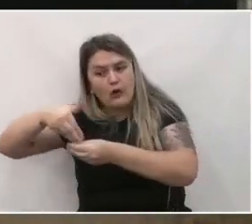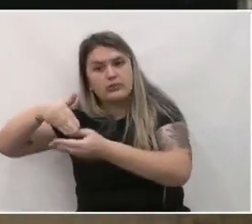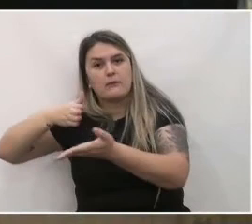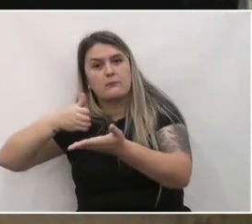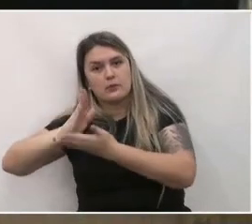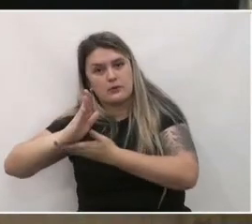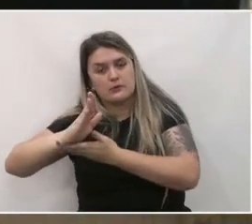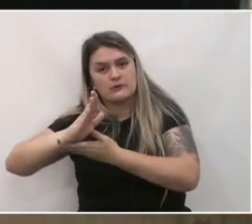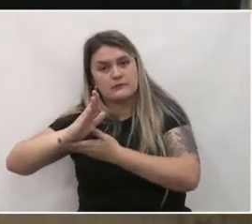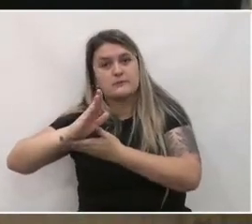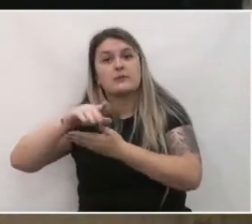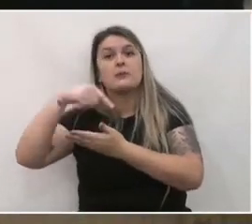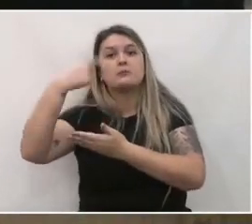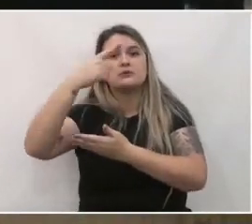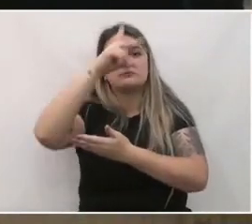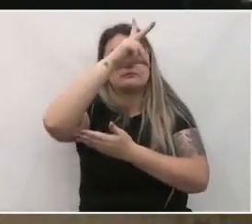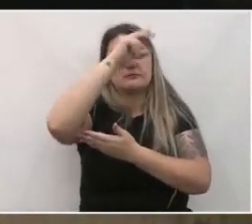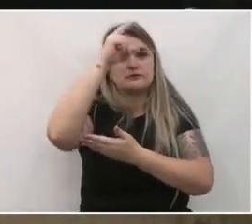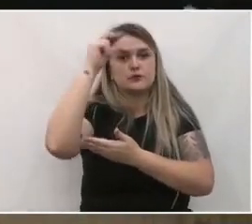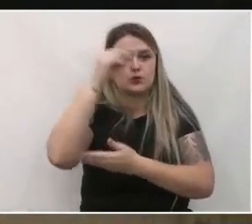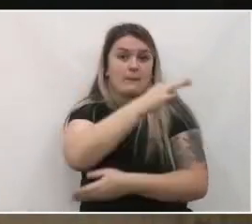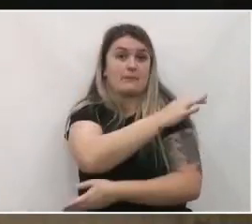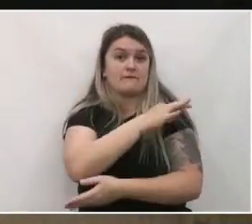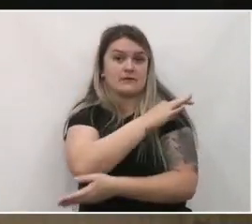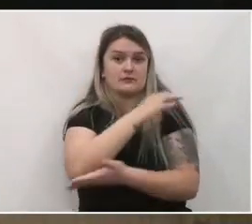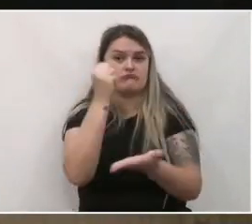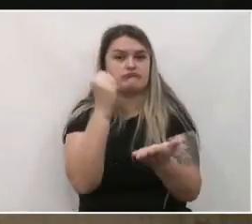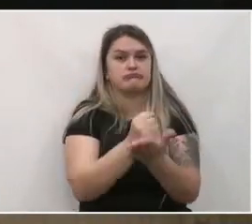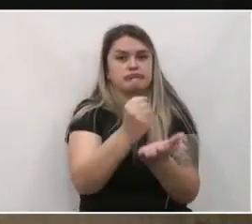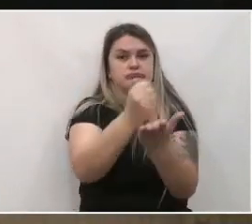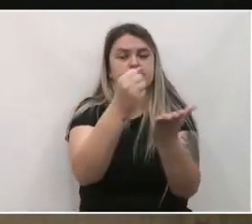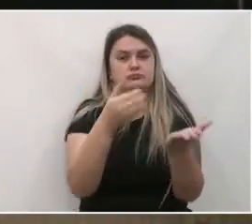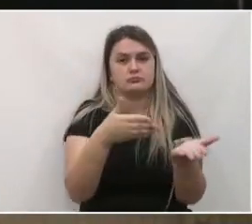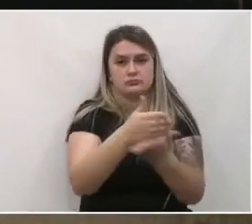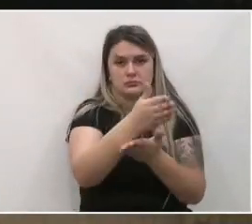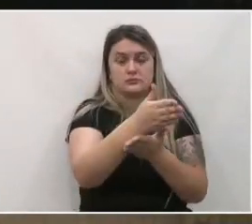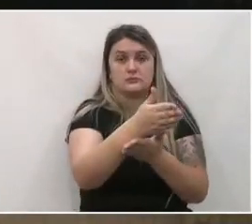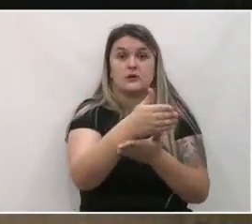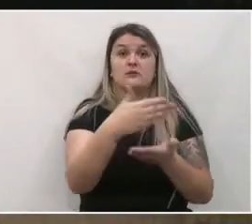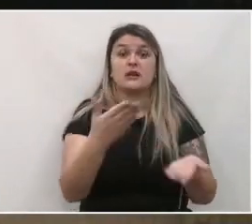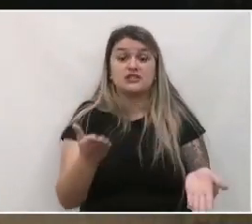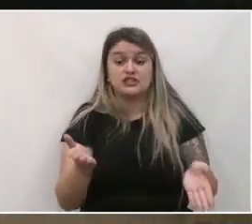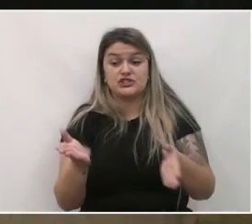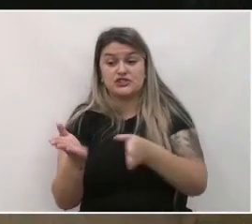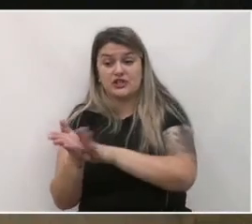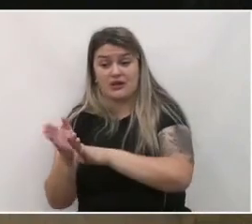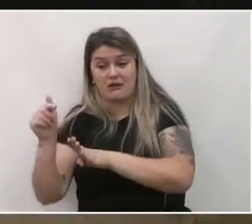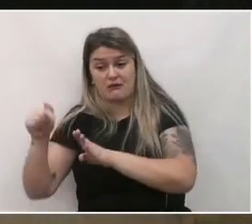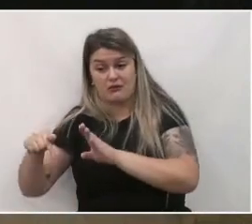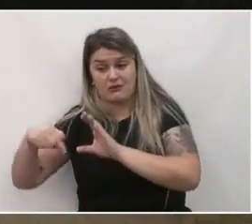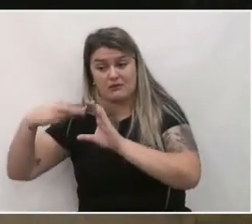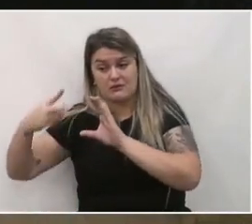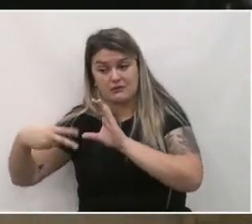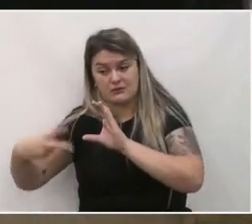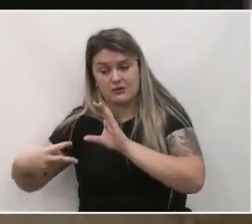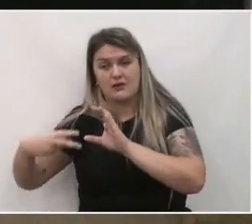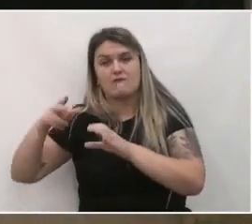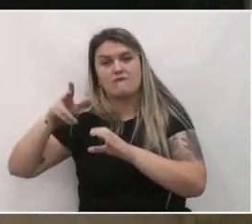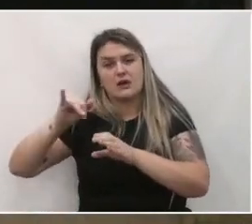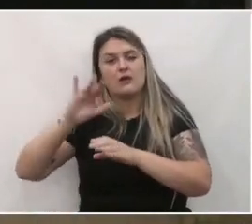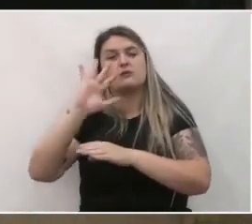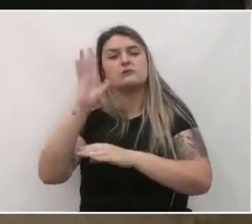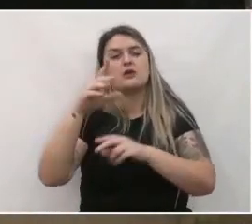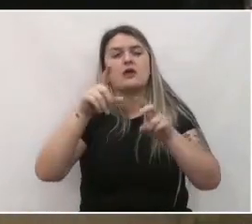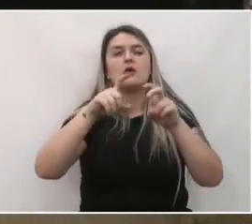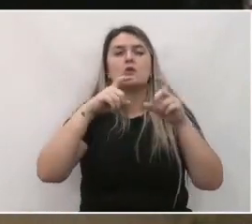sancionado pelo prefeito para que ele chegue à Câmara de Vereadores haverá diversas audiências